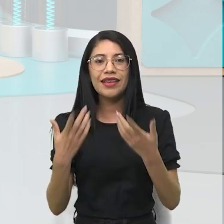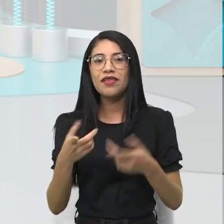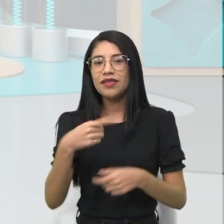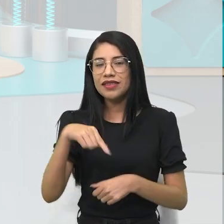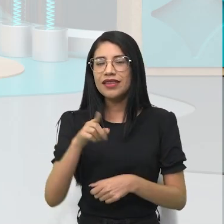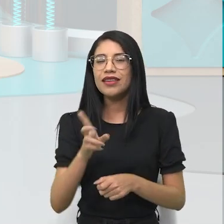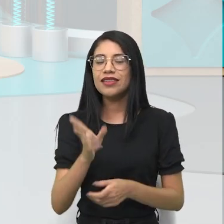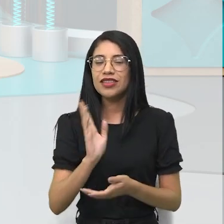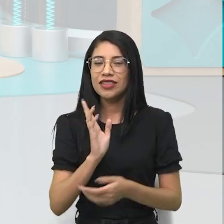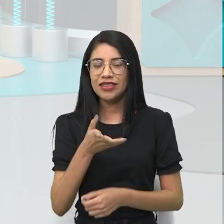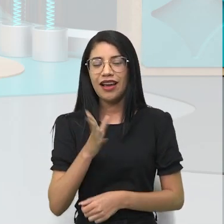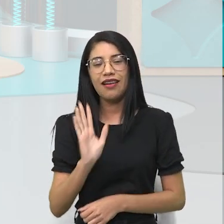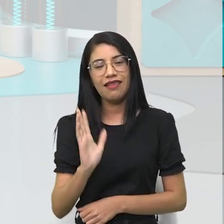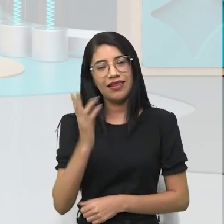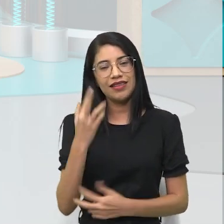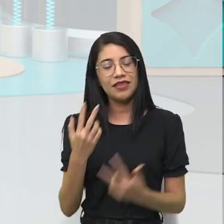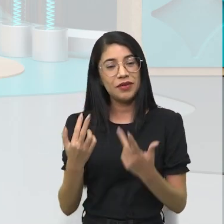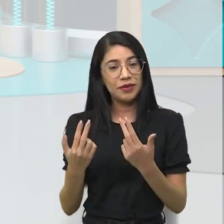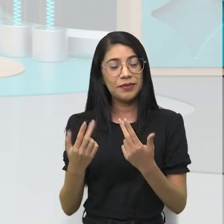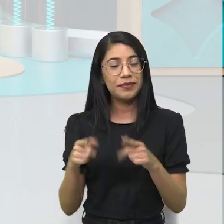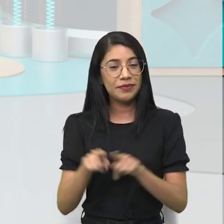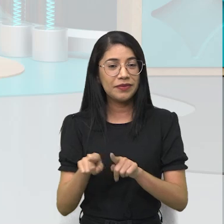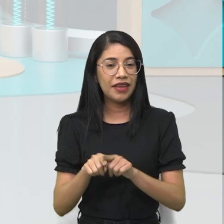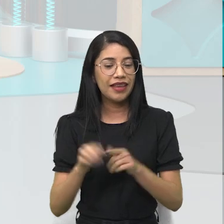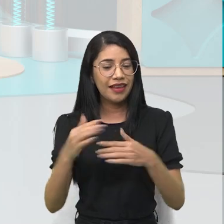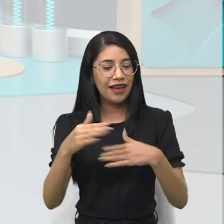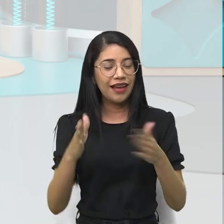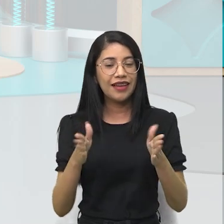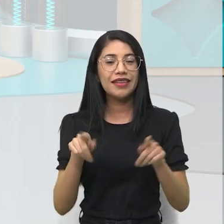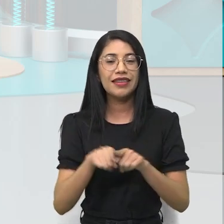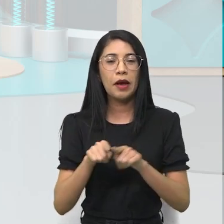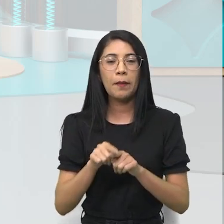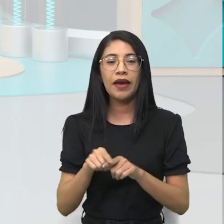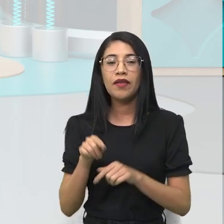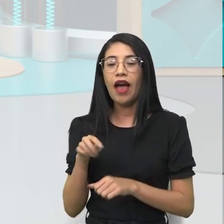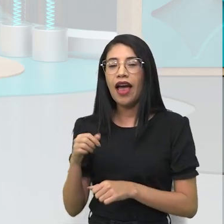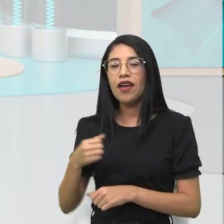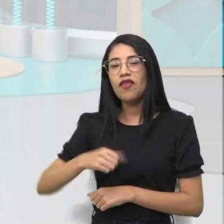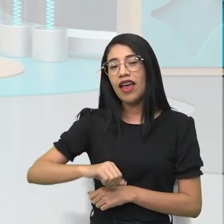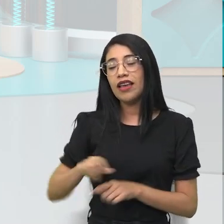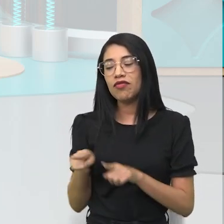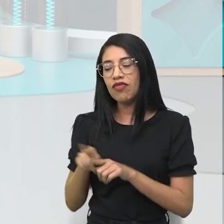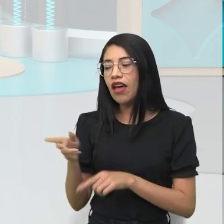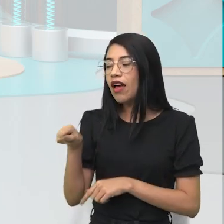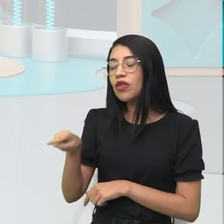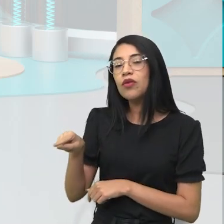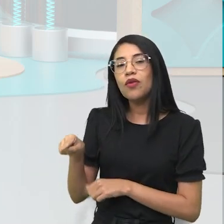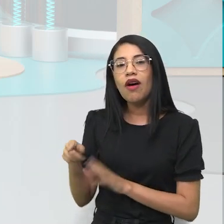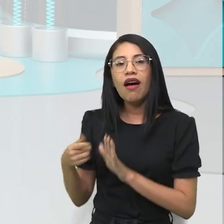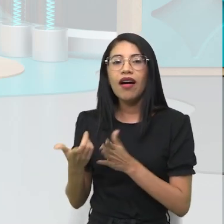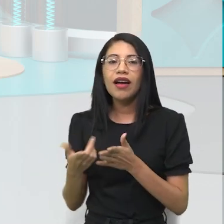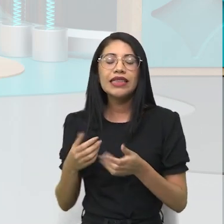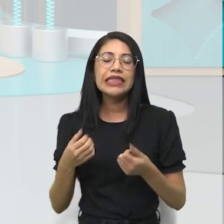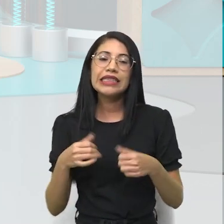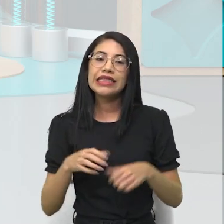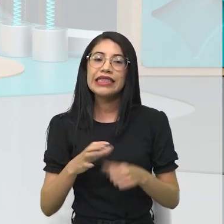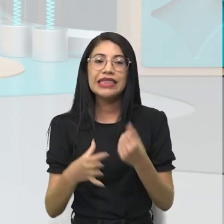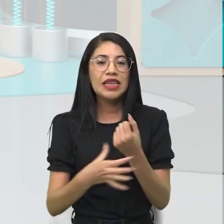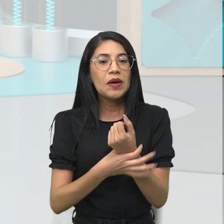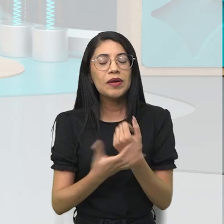vocês já não se depararam aí com uma cena dessa na sala de aula? Um jogando pro outro, né? Os alunos totalmente